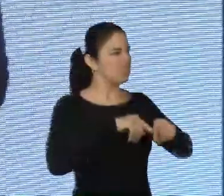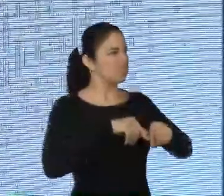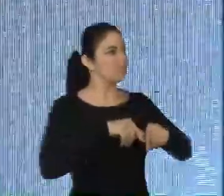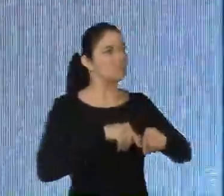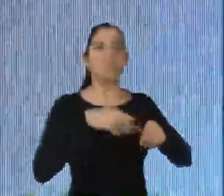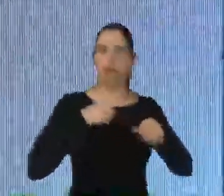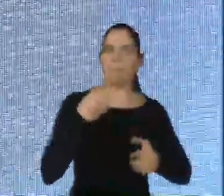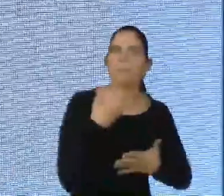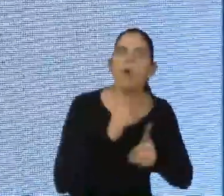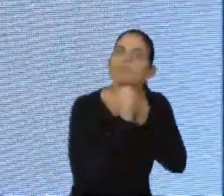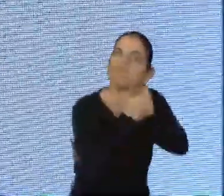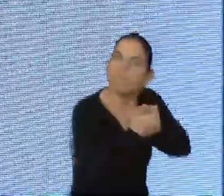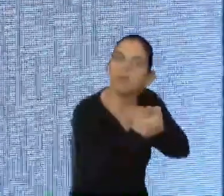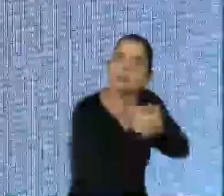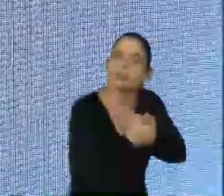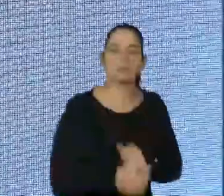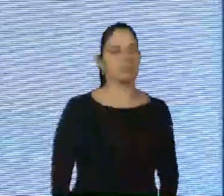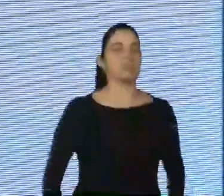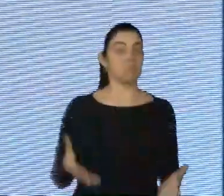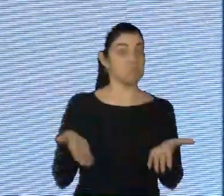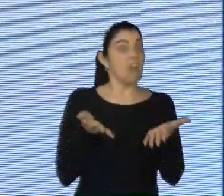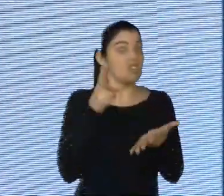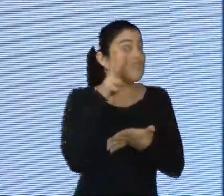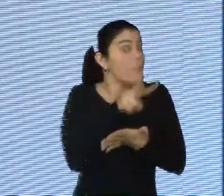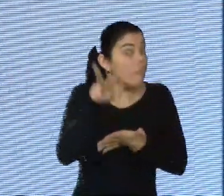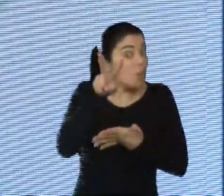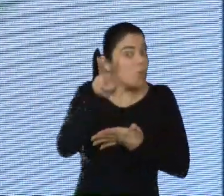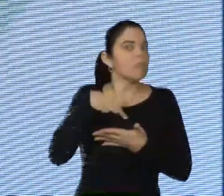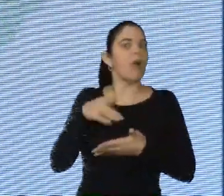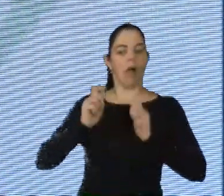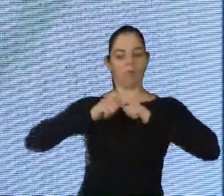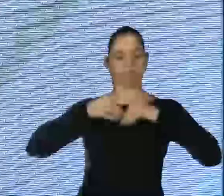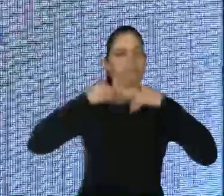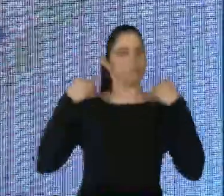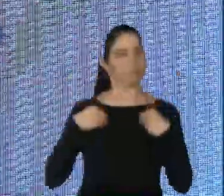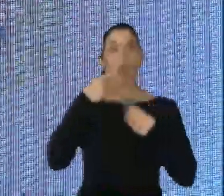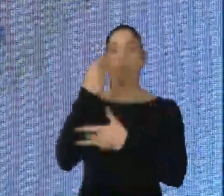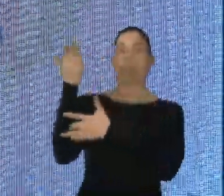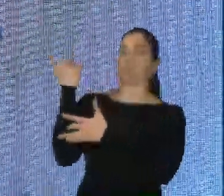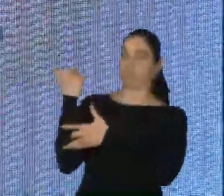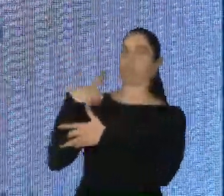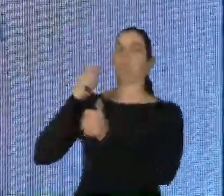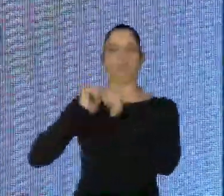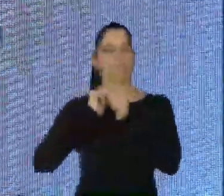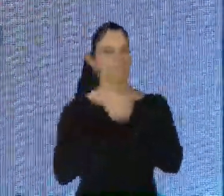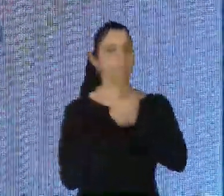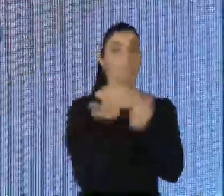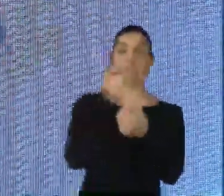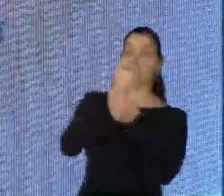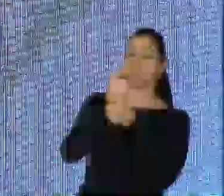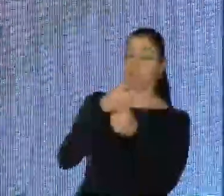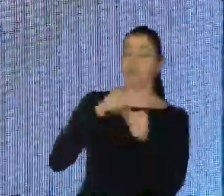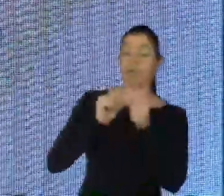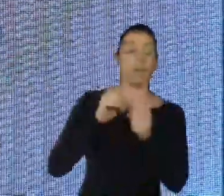estimula um monte de genes, como a gente acabou de ver, BNDF, mas vários outros, tanto para a cognição, quanto mesmo para o teu